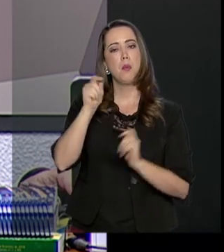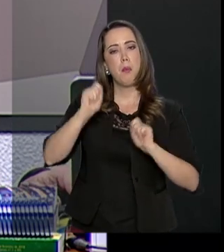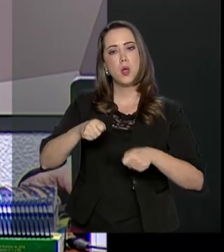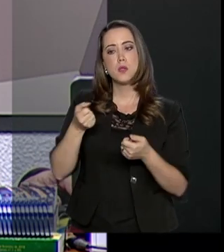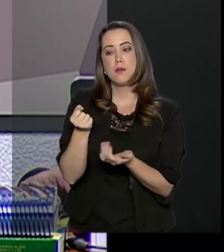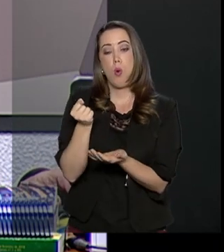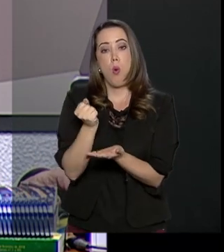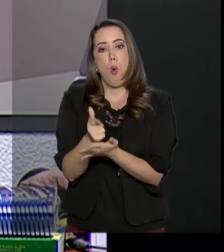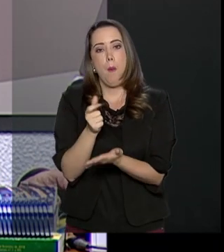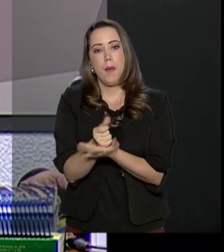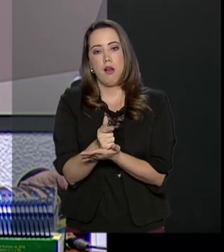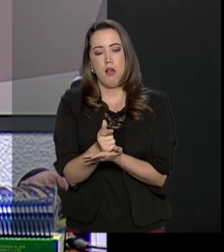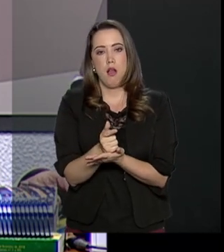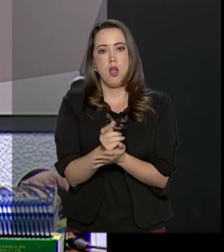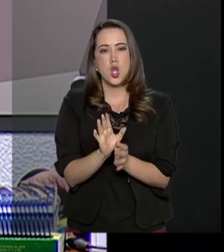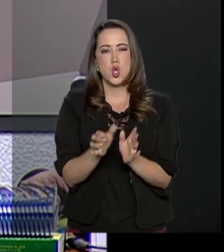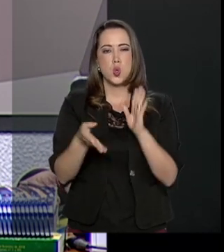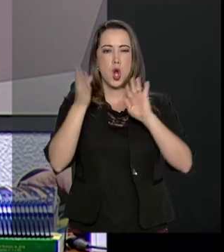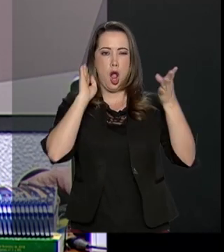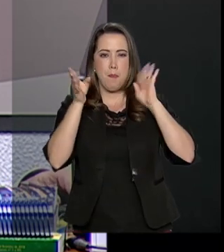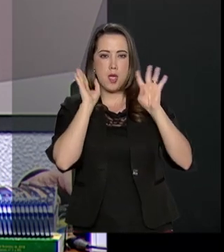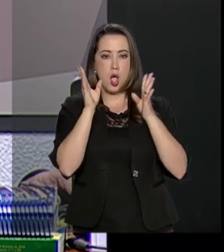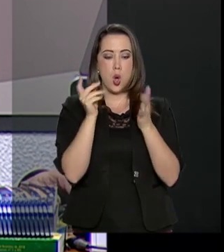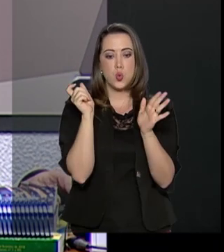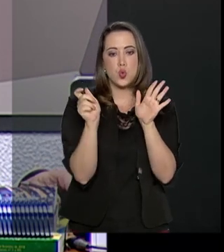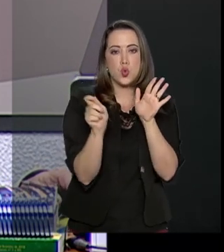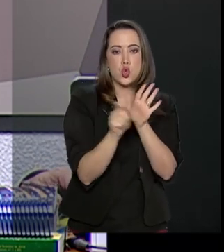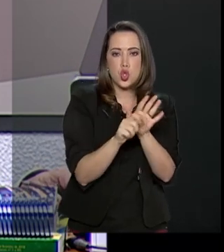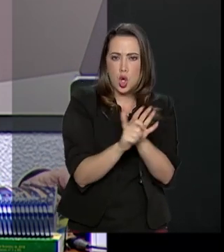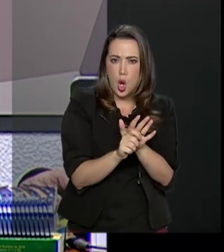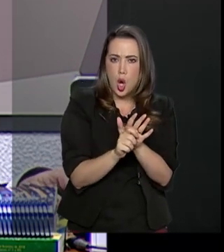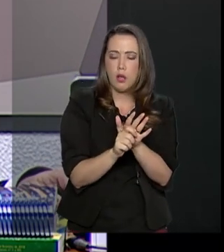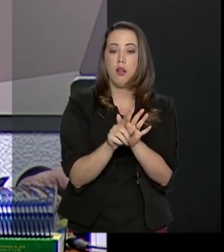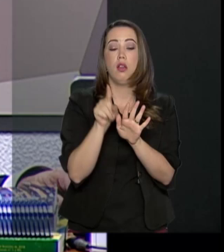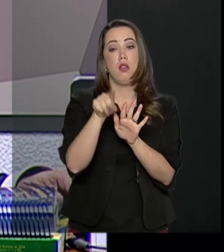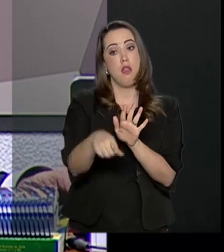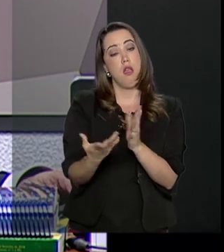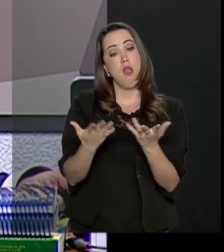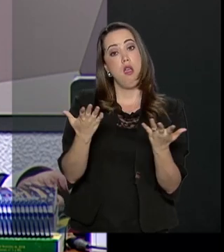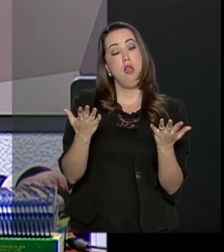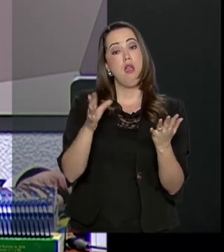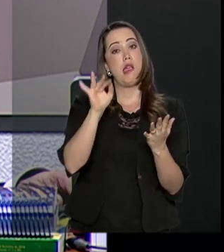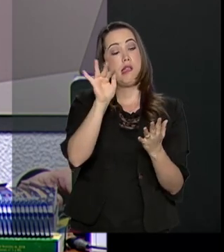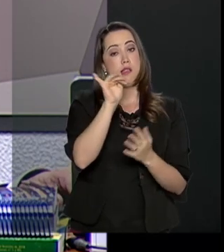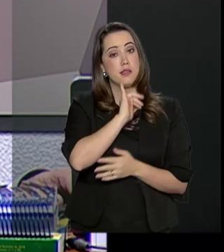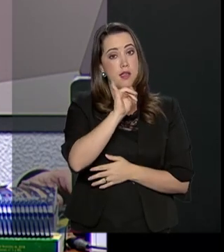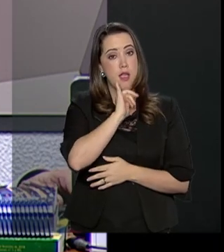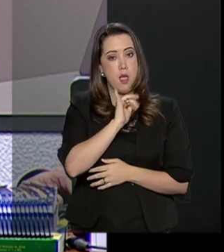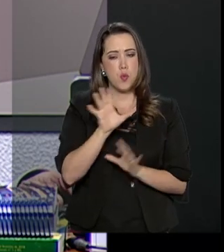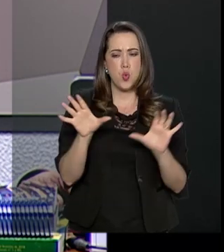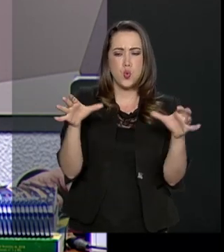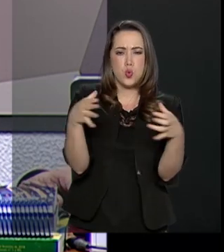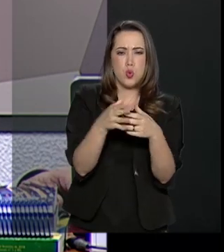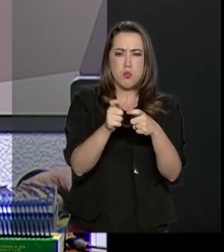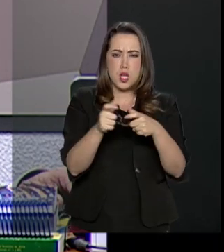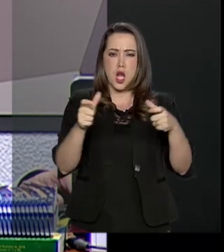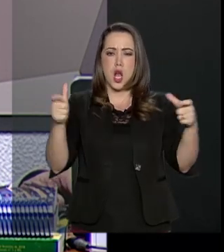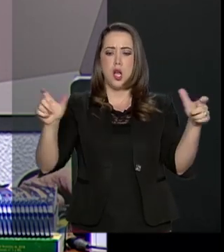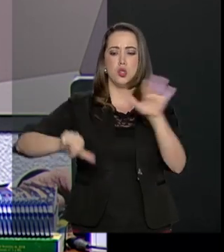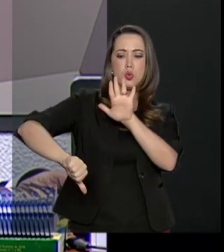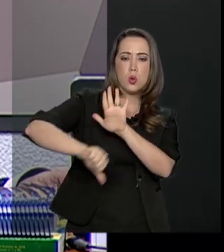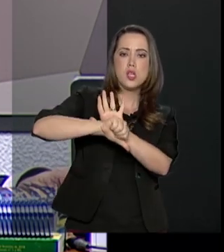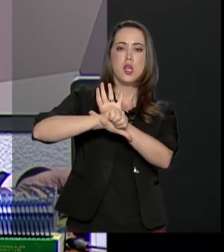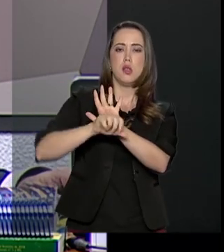um carregamento de droga, possa negociar um carregamento de droga com, por exemplo, uma dessas grandes organizações criminosas